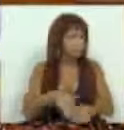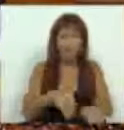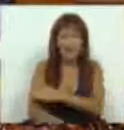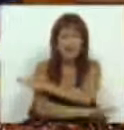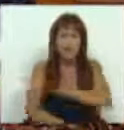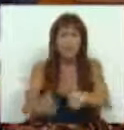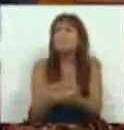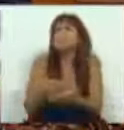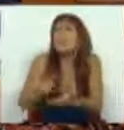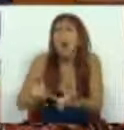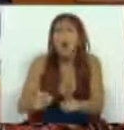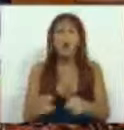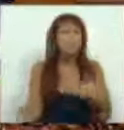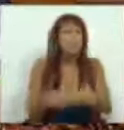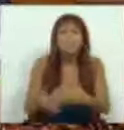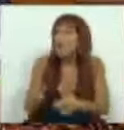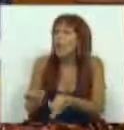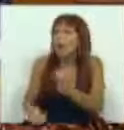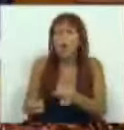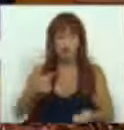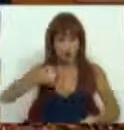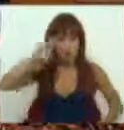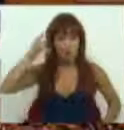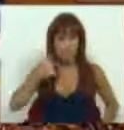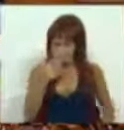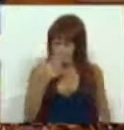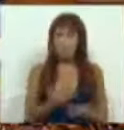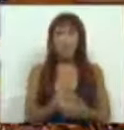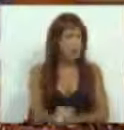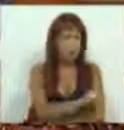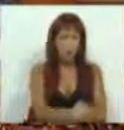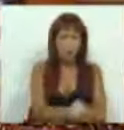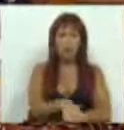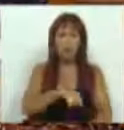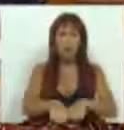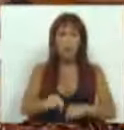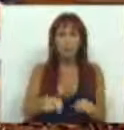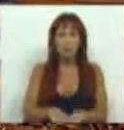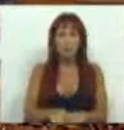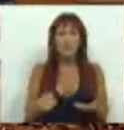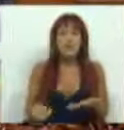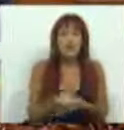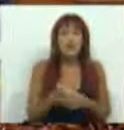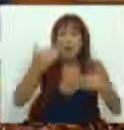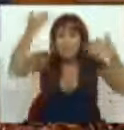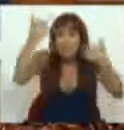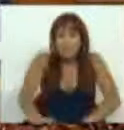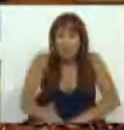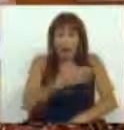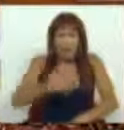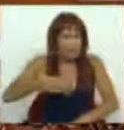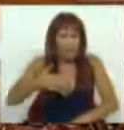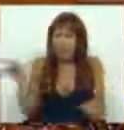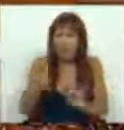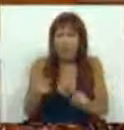prestados, que serviços vão encerrar. Nós seremos frontalmente contra uma política de racionamento na saúde,